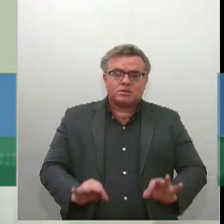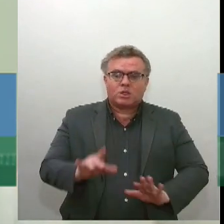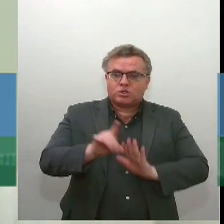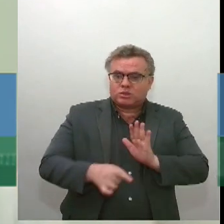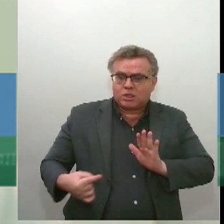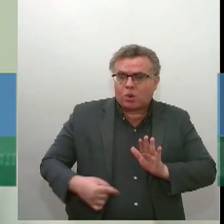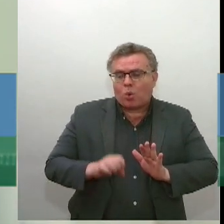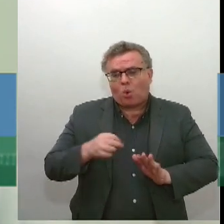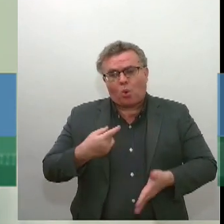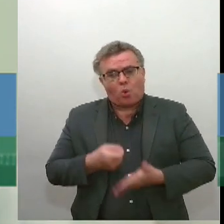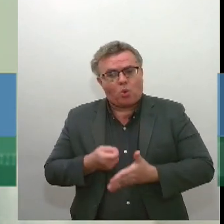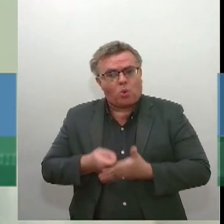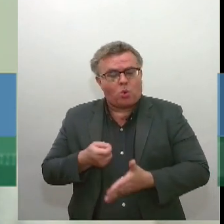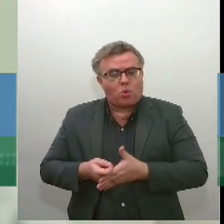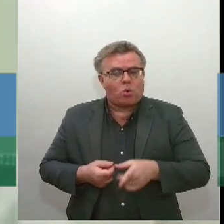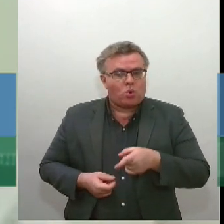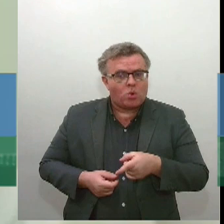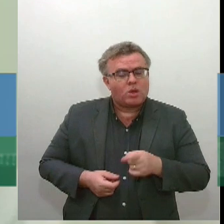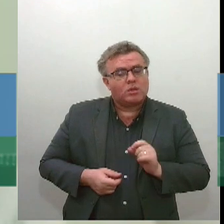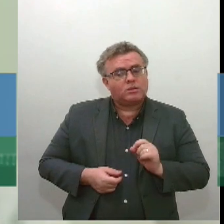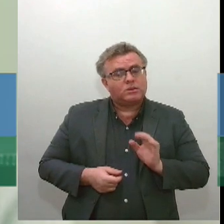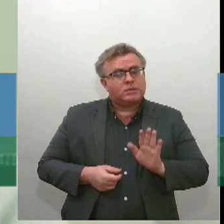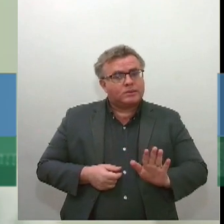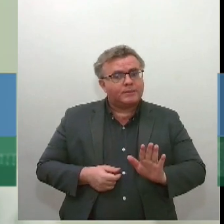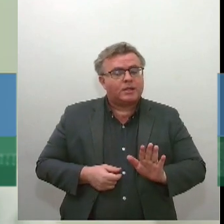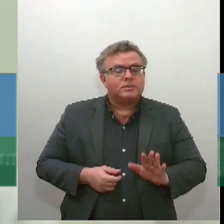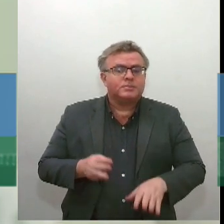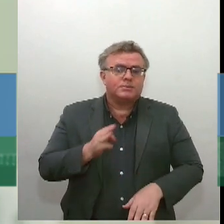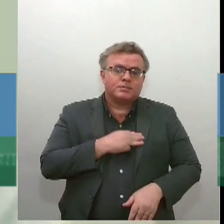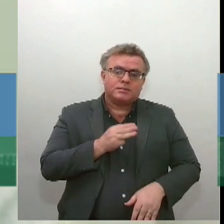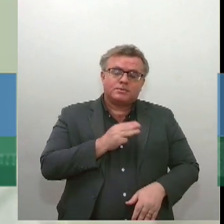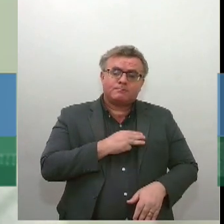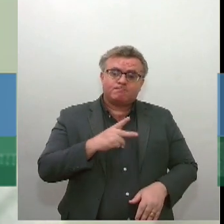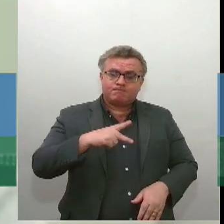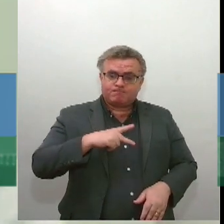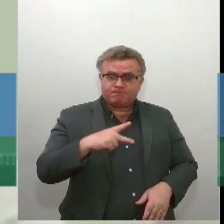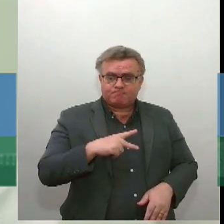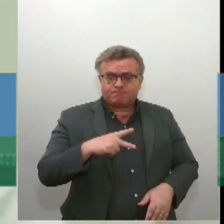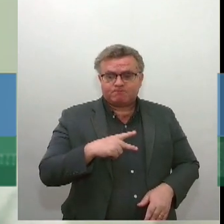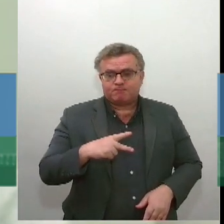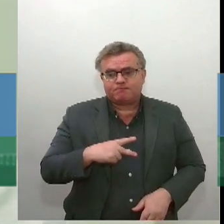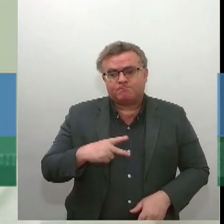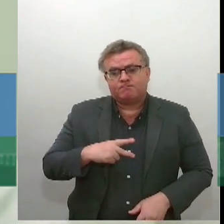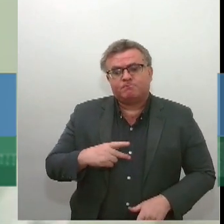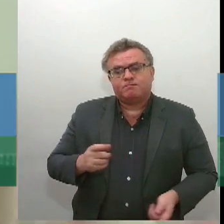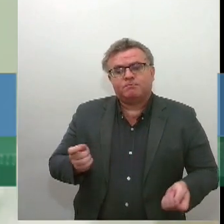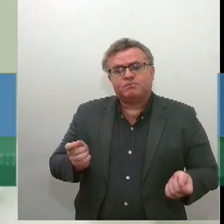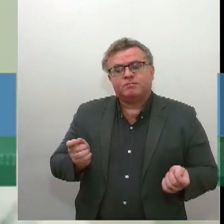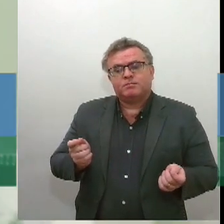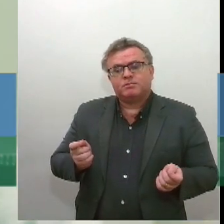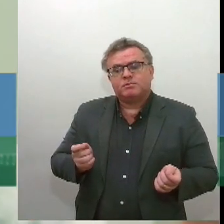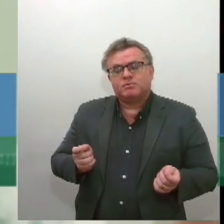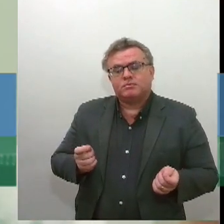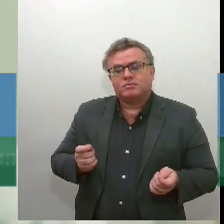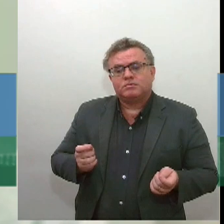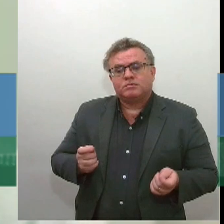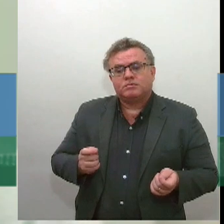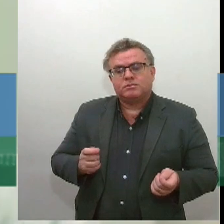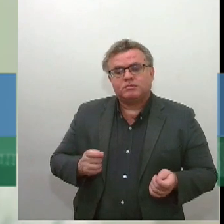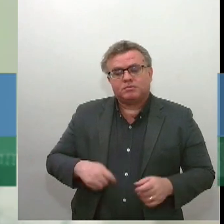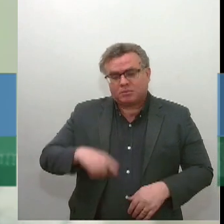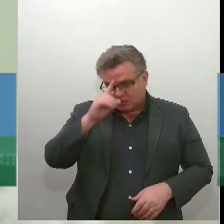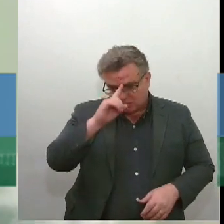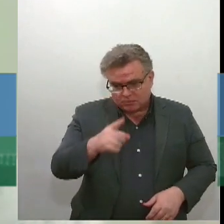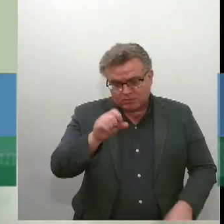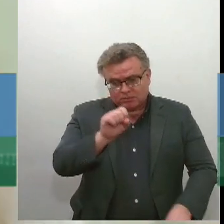e um ministro individualmente, monocraticamente, pode, na sua caneta, suspender os